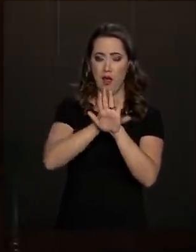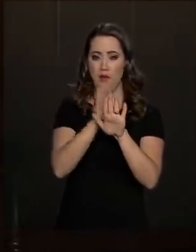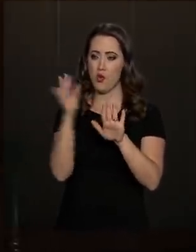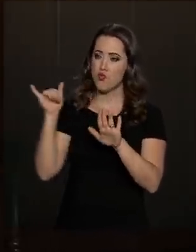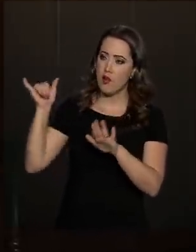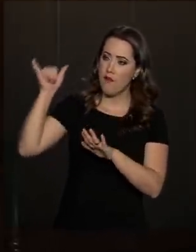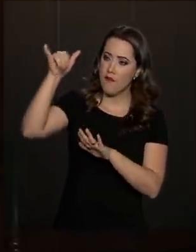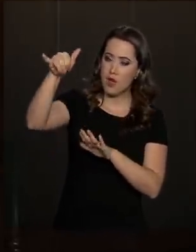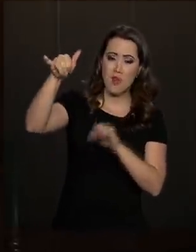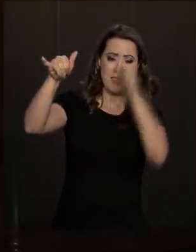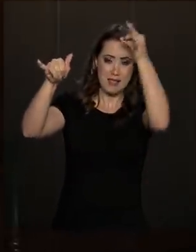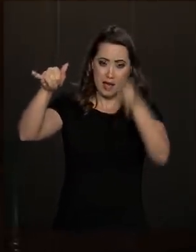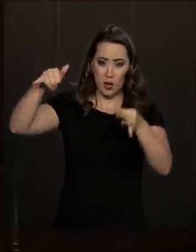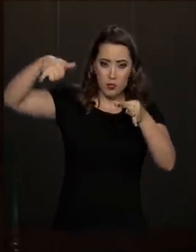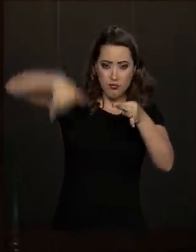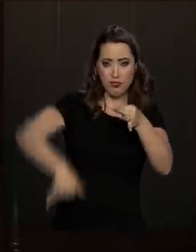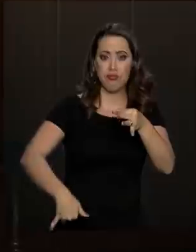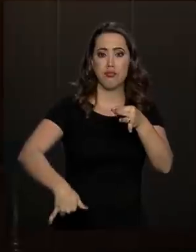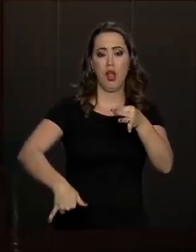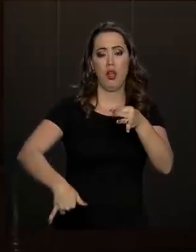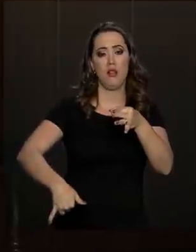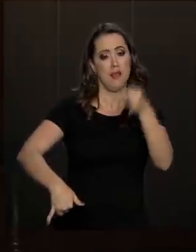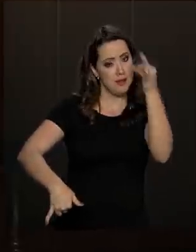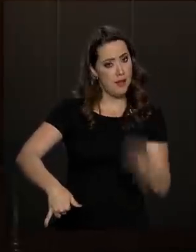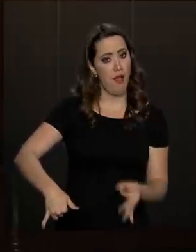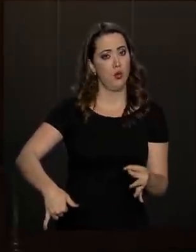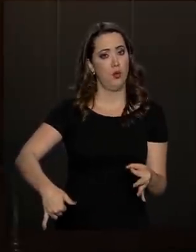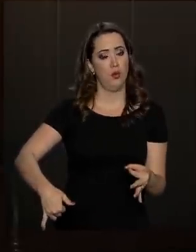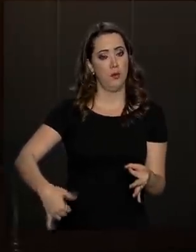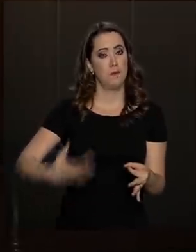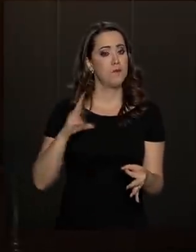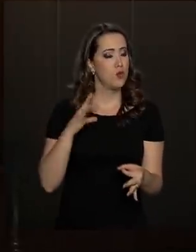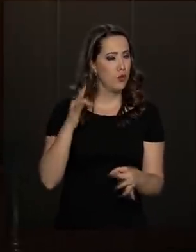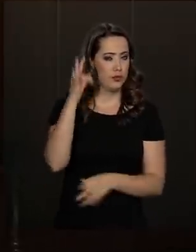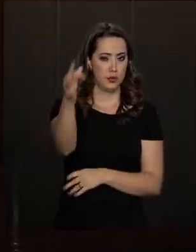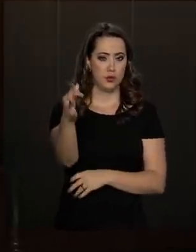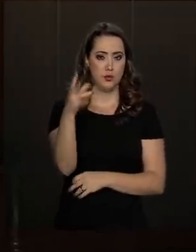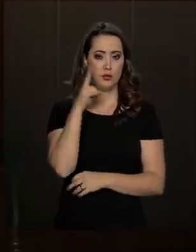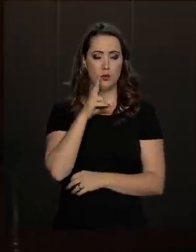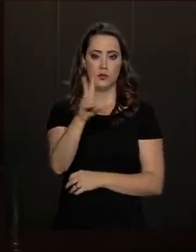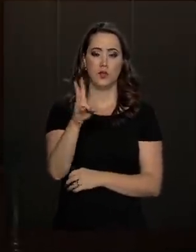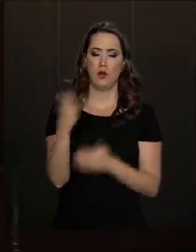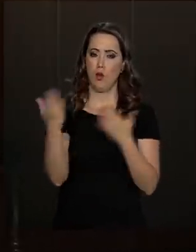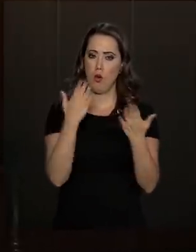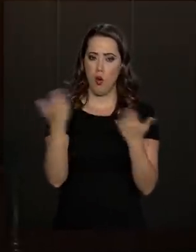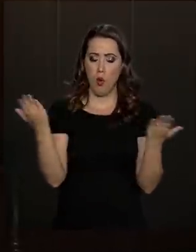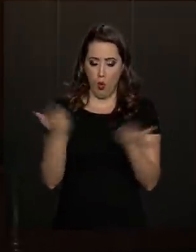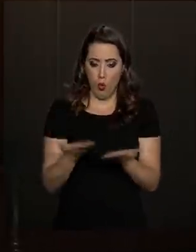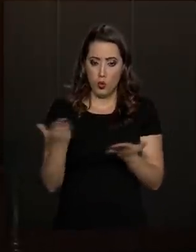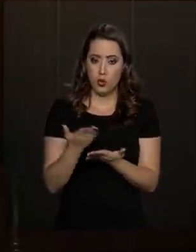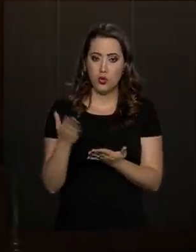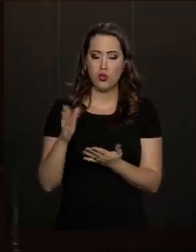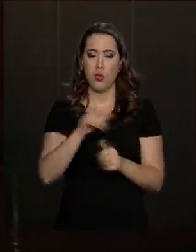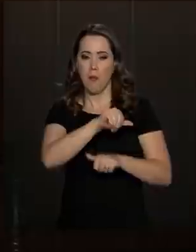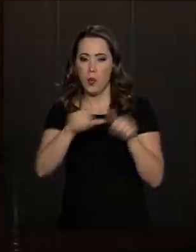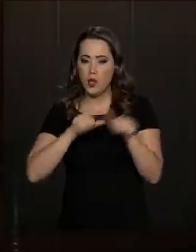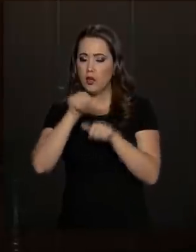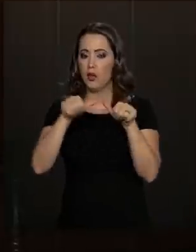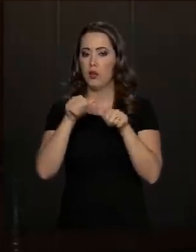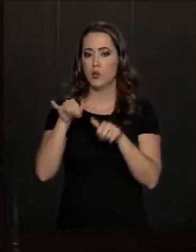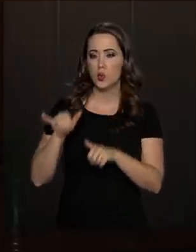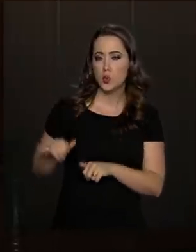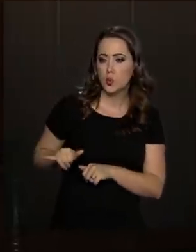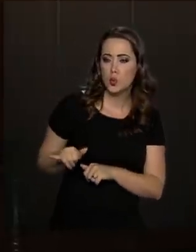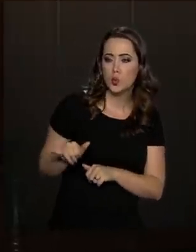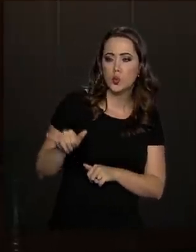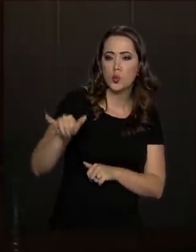vezes com o presidente Bolsonaro, dizendo, presidente, lá na frente, ou fazemos uma reforma dessa, ou esse